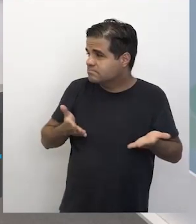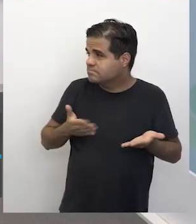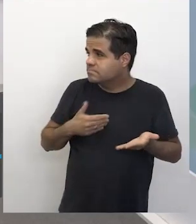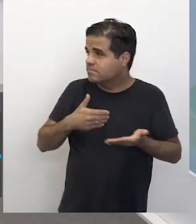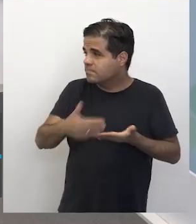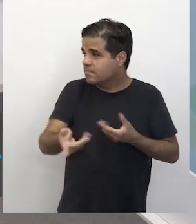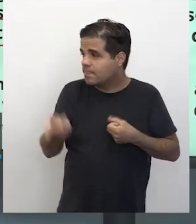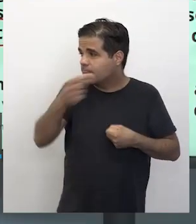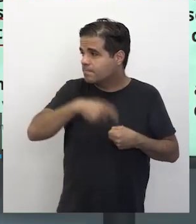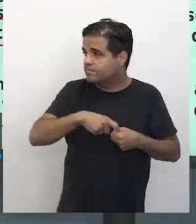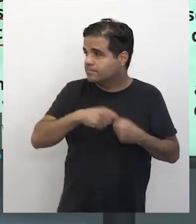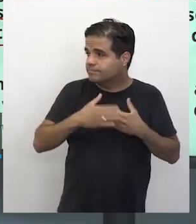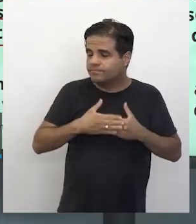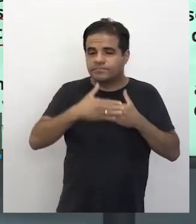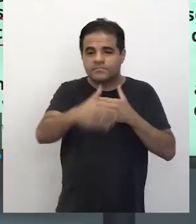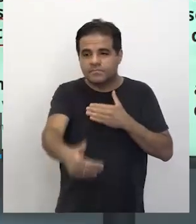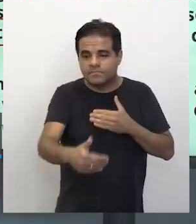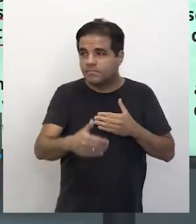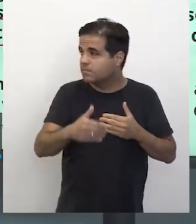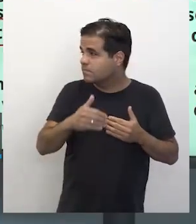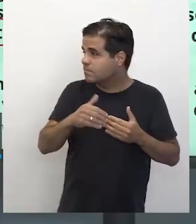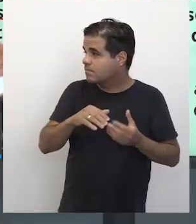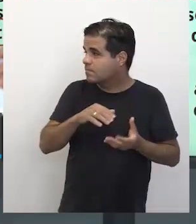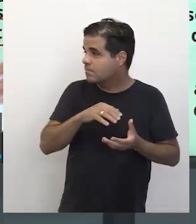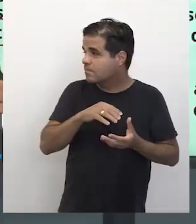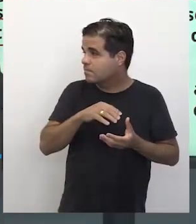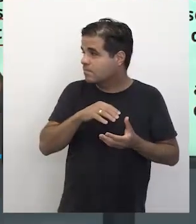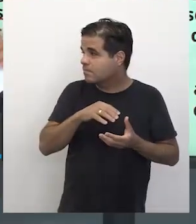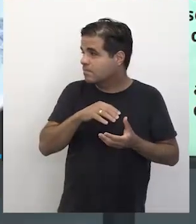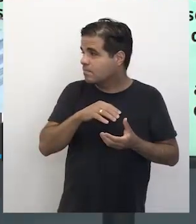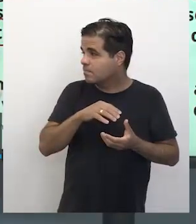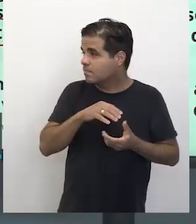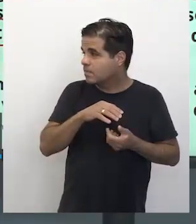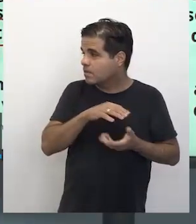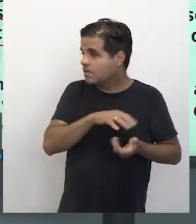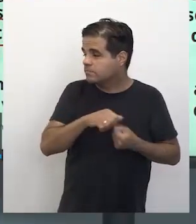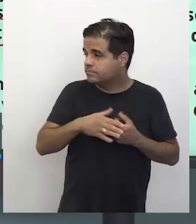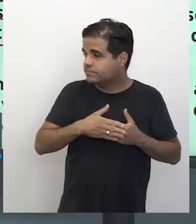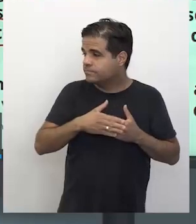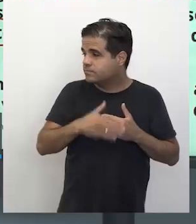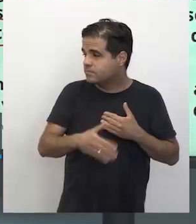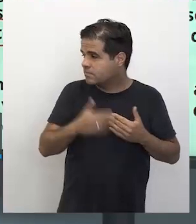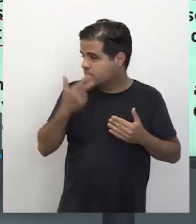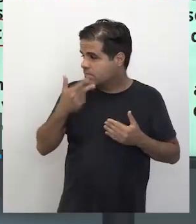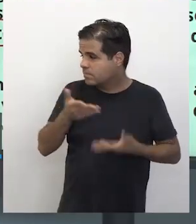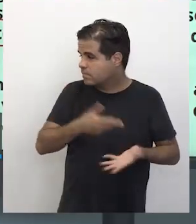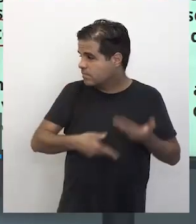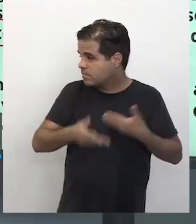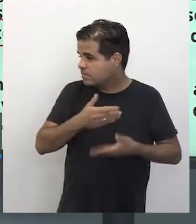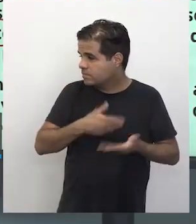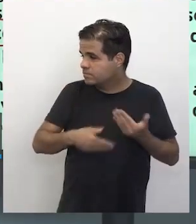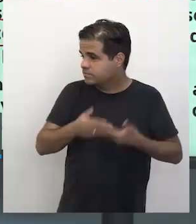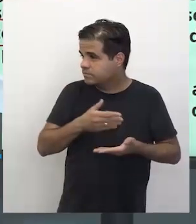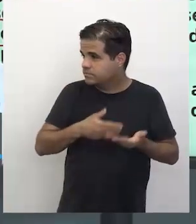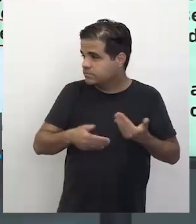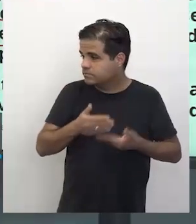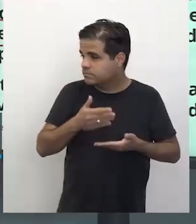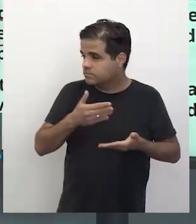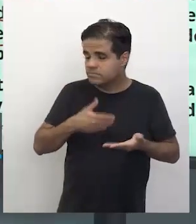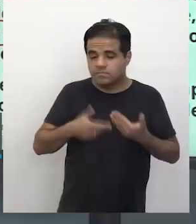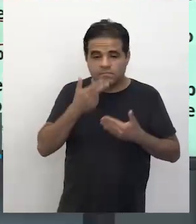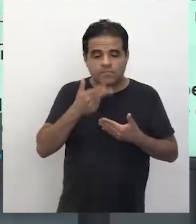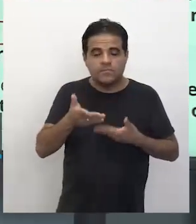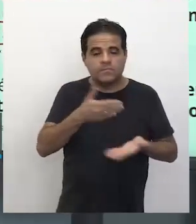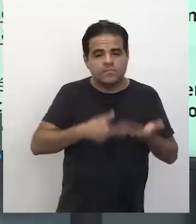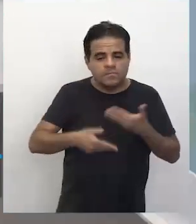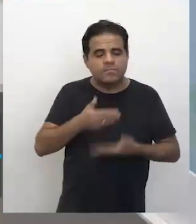porque a minha casa é melhor do lugar do mundo, meu aconchego, meu povo, né? E tem aí toda uma relação. Vamos ver na definição do